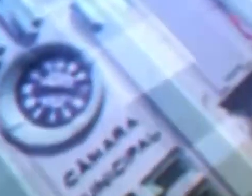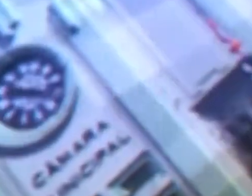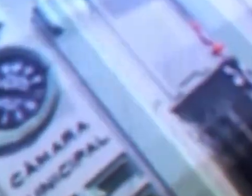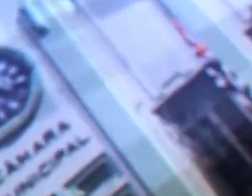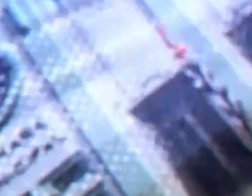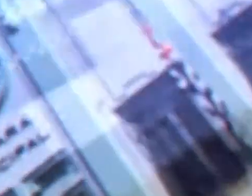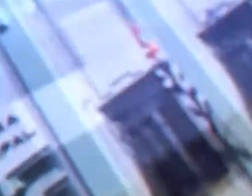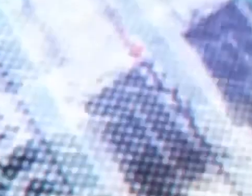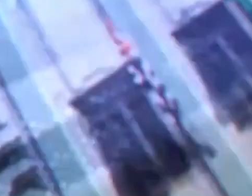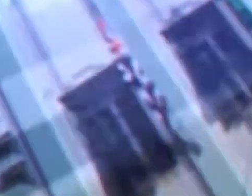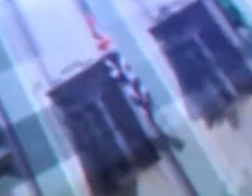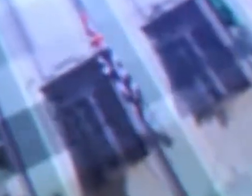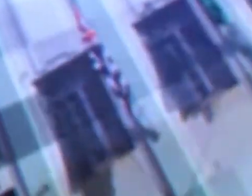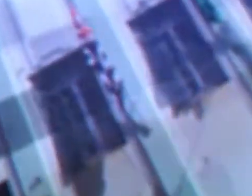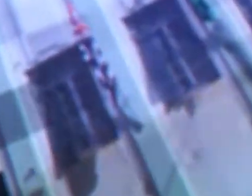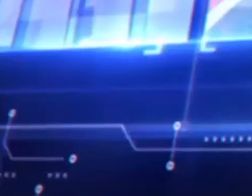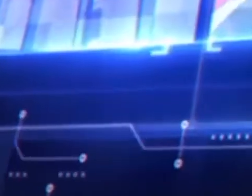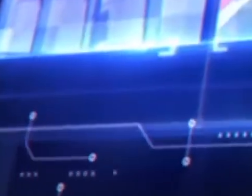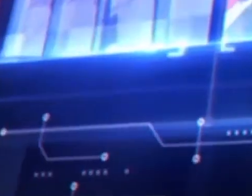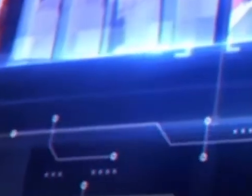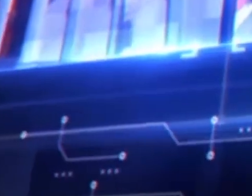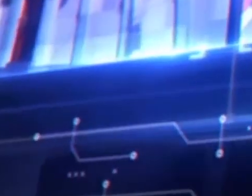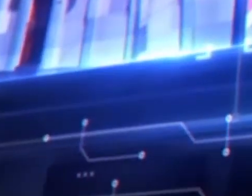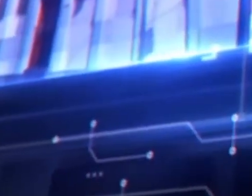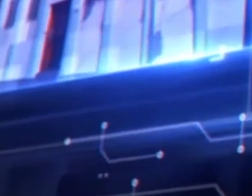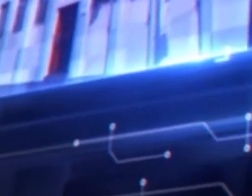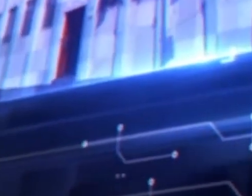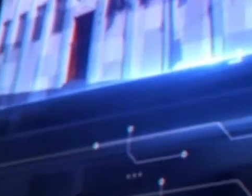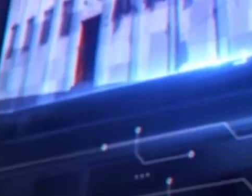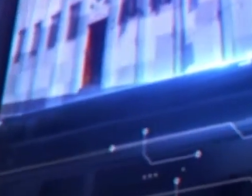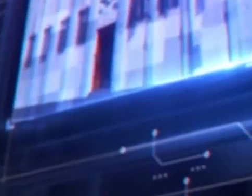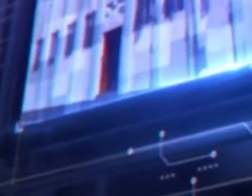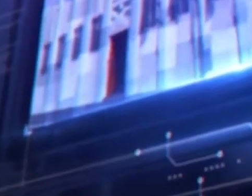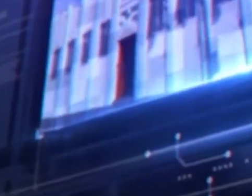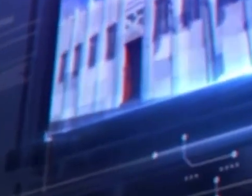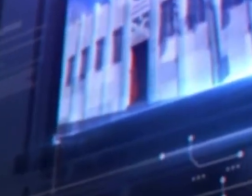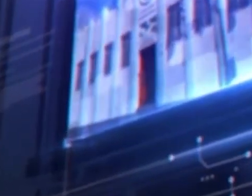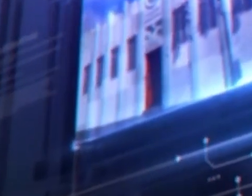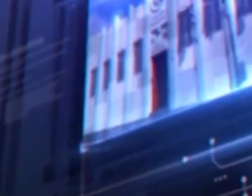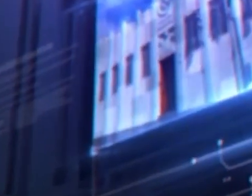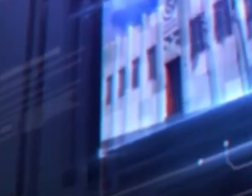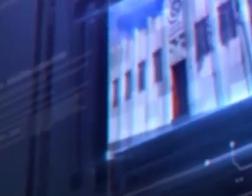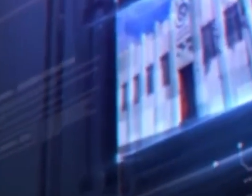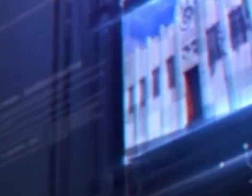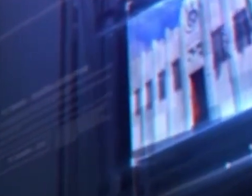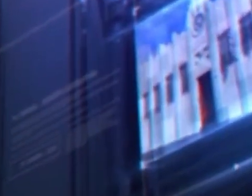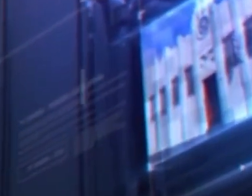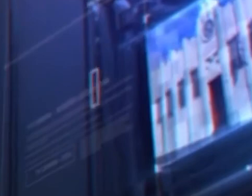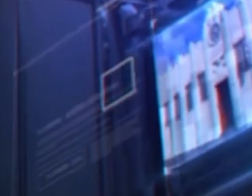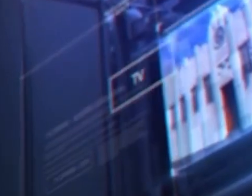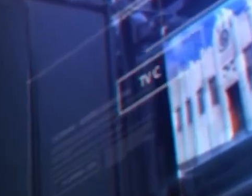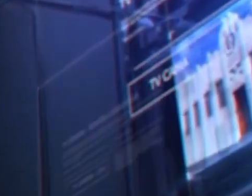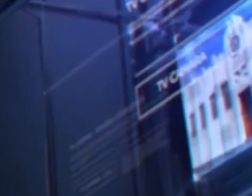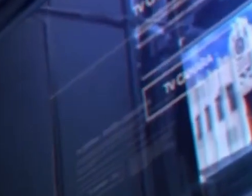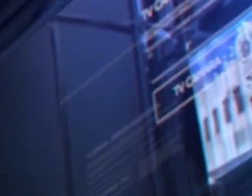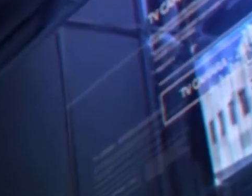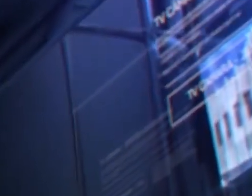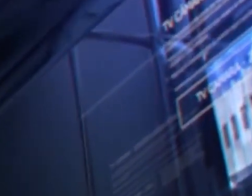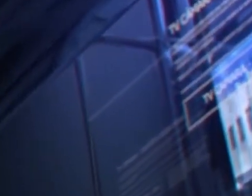convido as pessoas os expositores e os vereadores para virem à frente da bancada para sair uma foto oficial com todos e